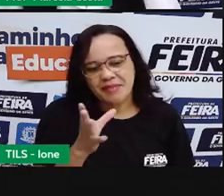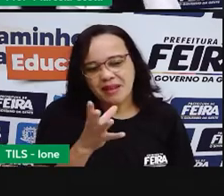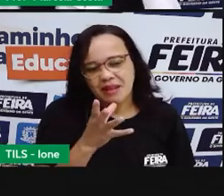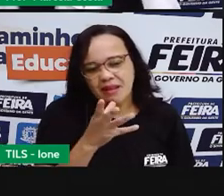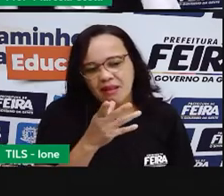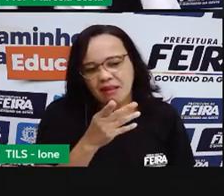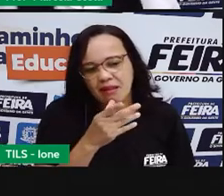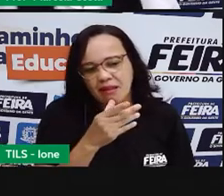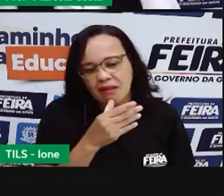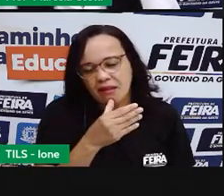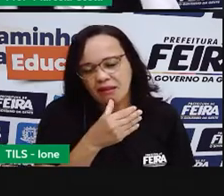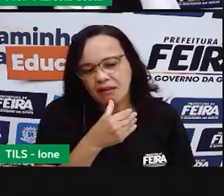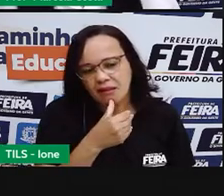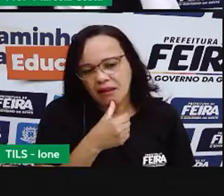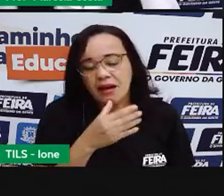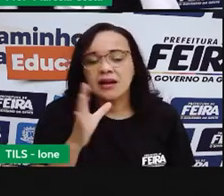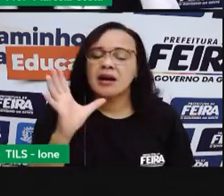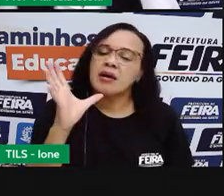Lento